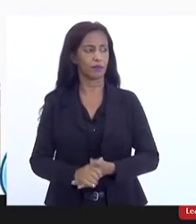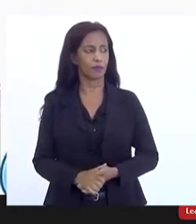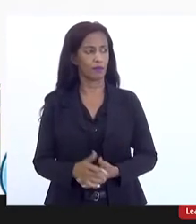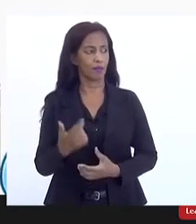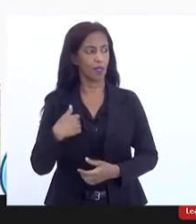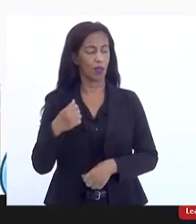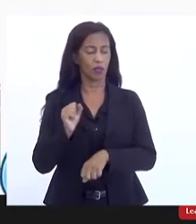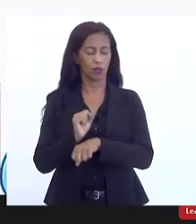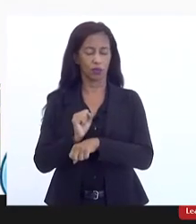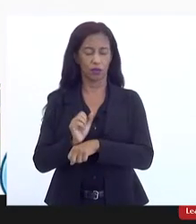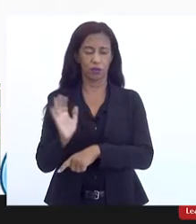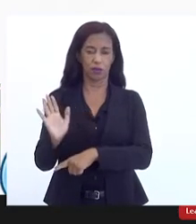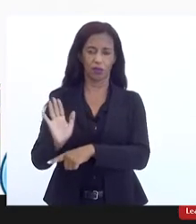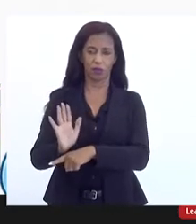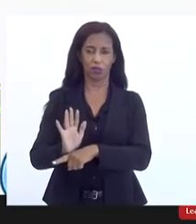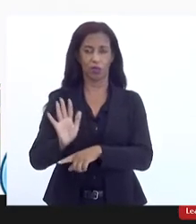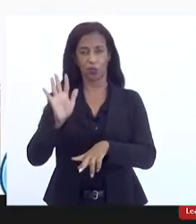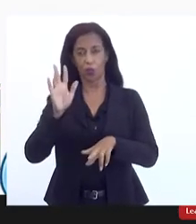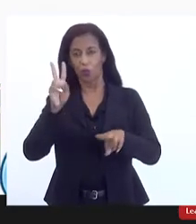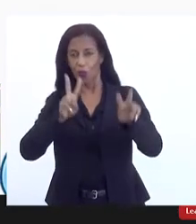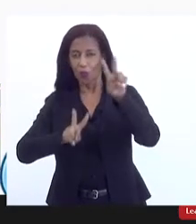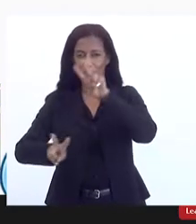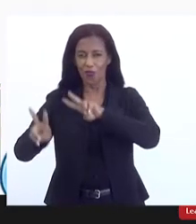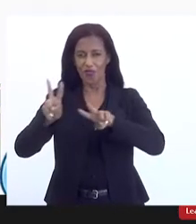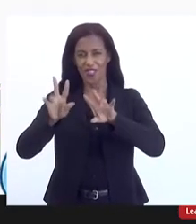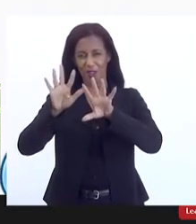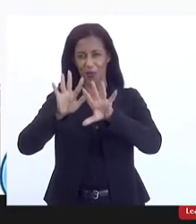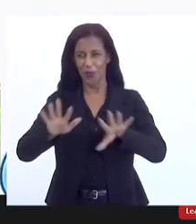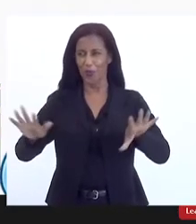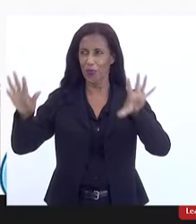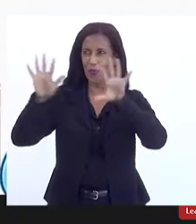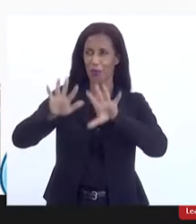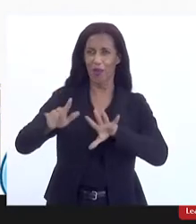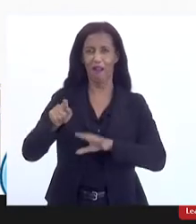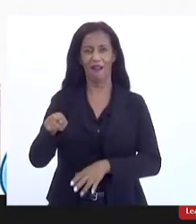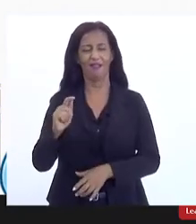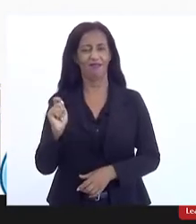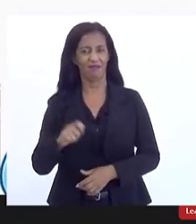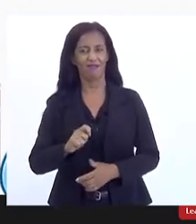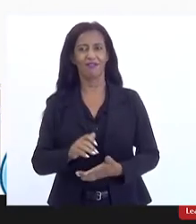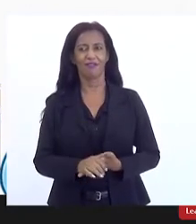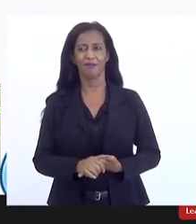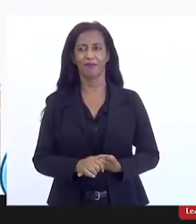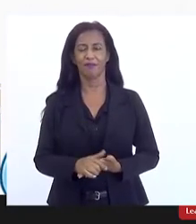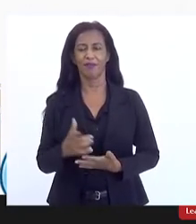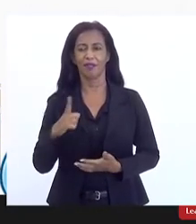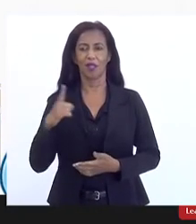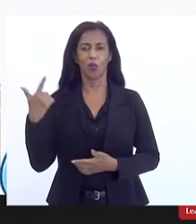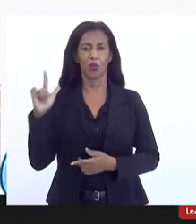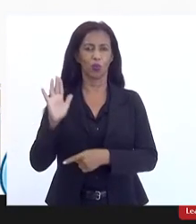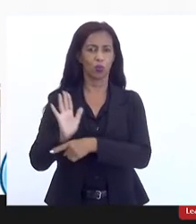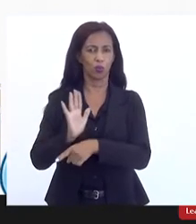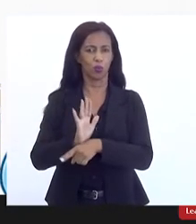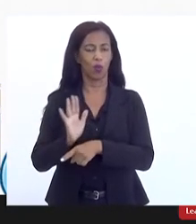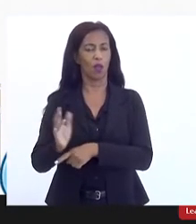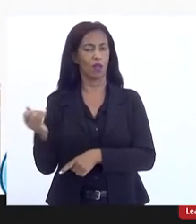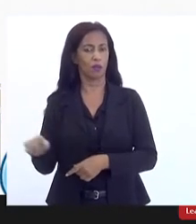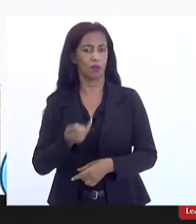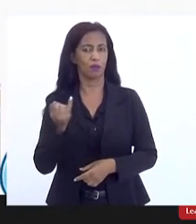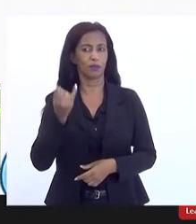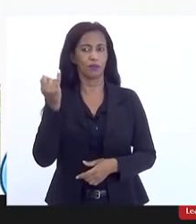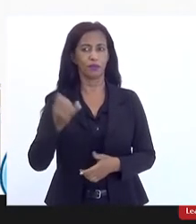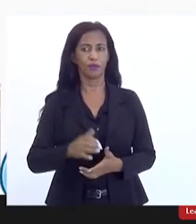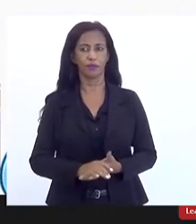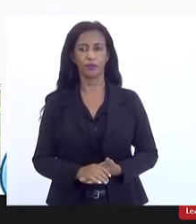espero ter atendido com essa visão bastante geral eu não quero me estender porque tem diversas outras contribuições que certamente são importantíssimas